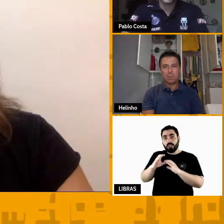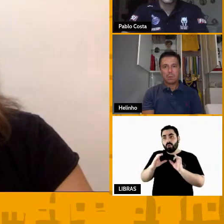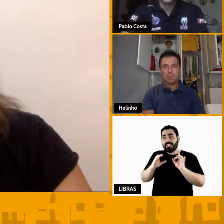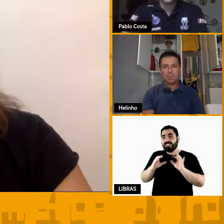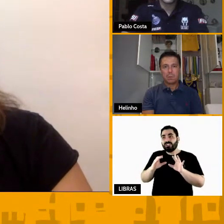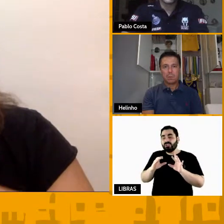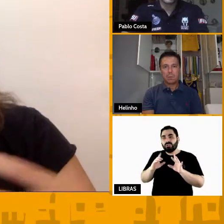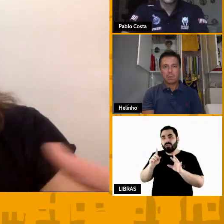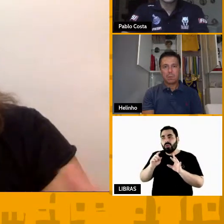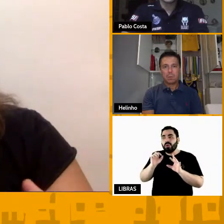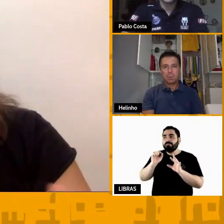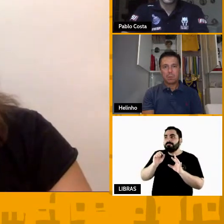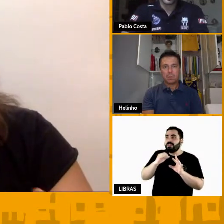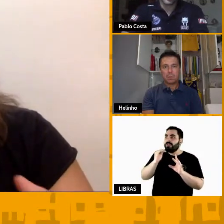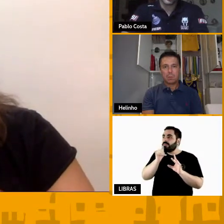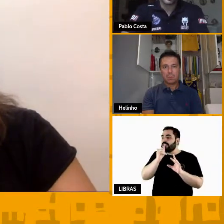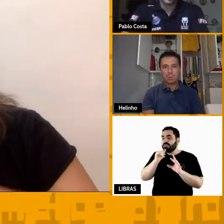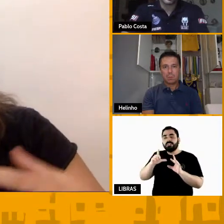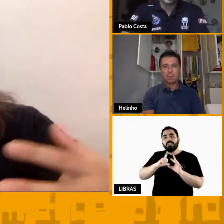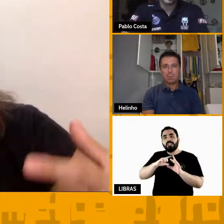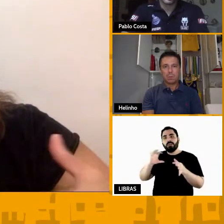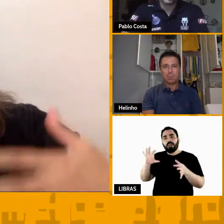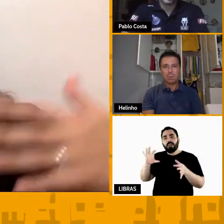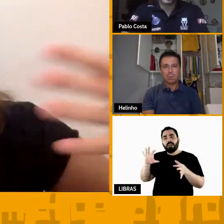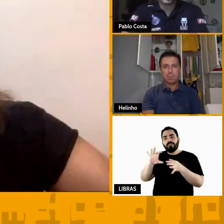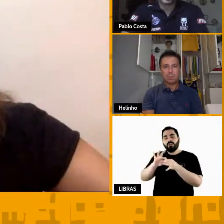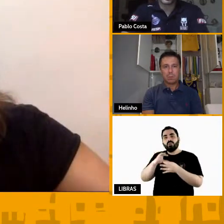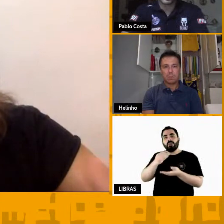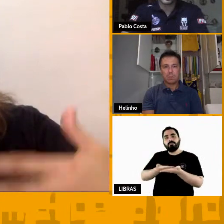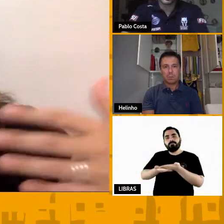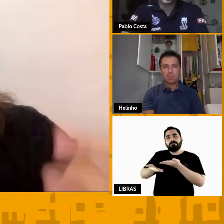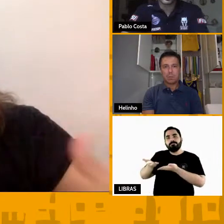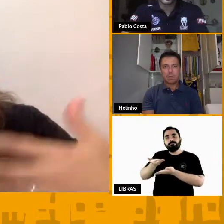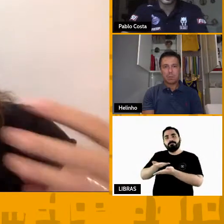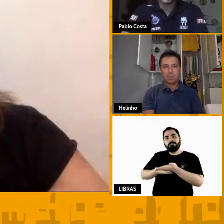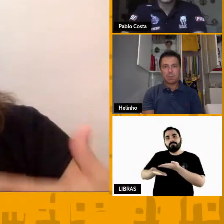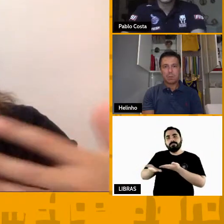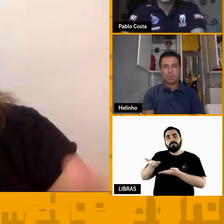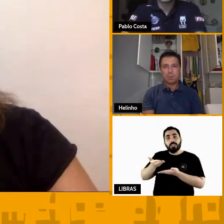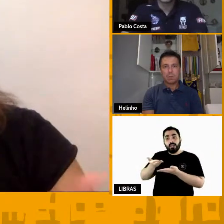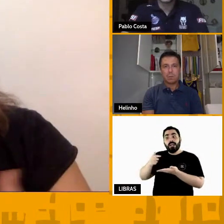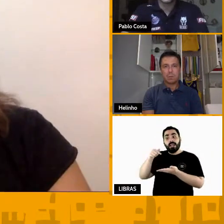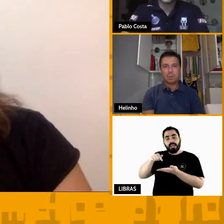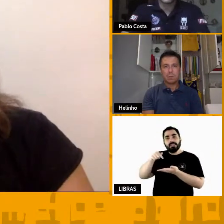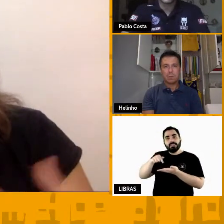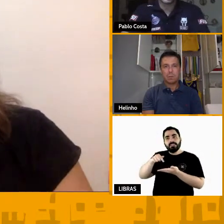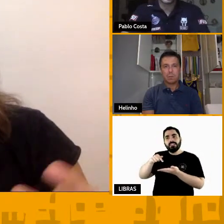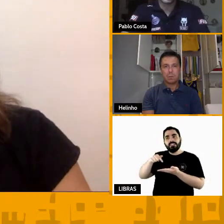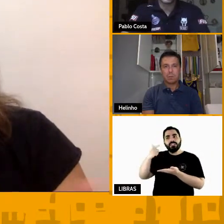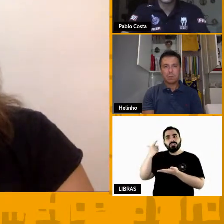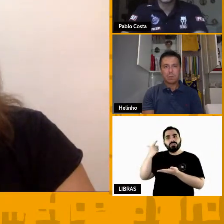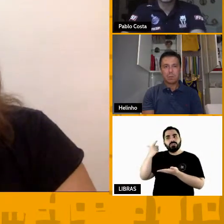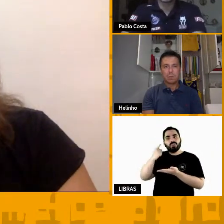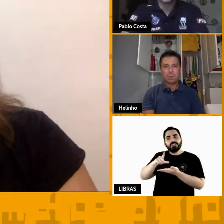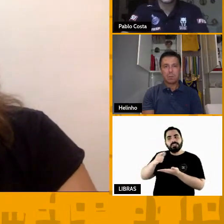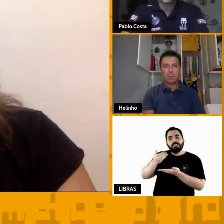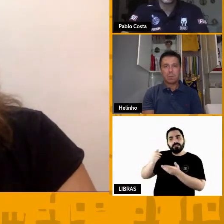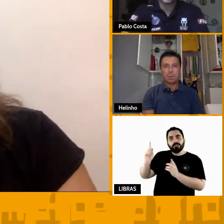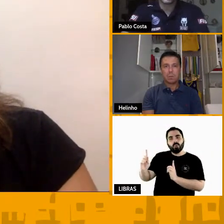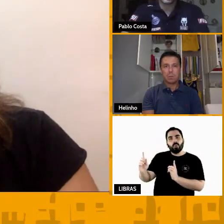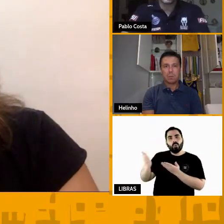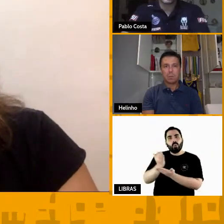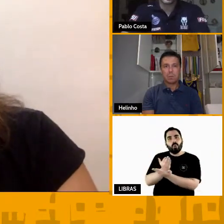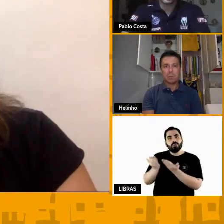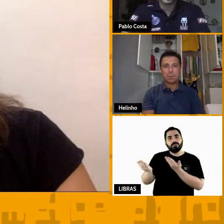ver com partilha, com coexistência. Então, é a partir da coletividade que a gente exercita e que a comunicação